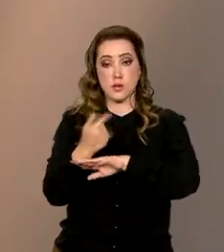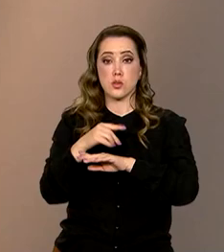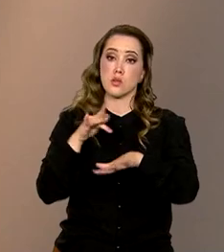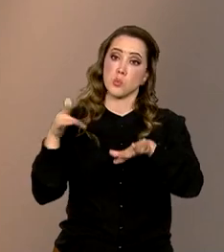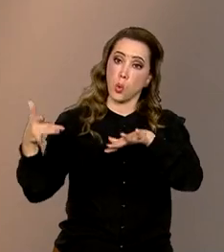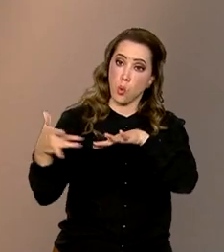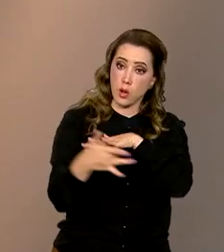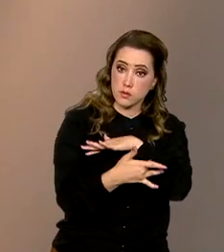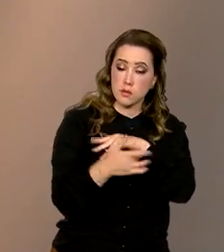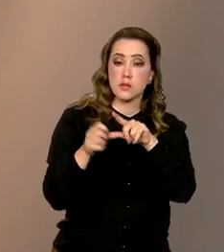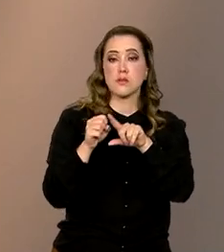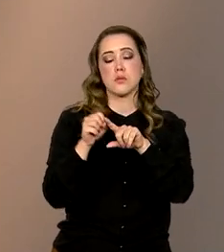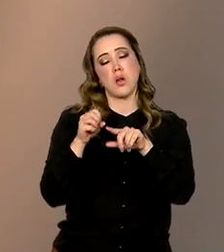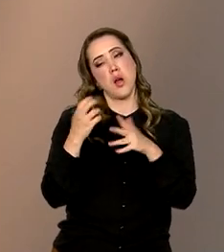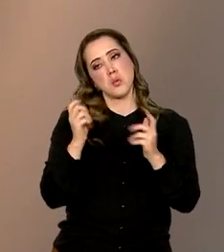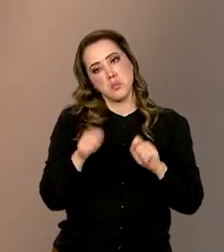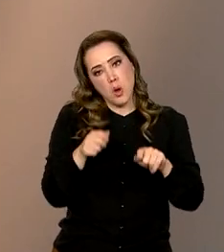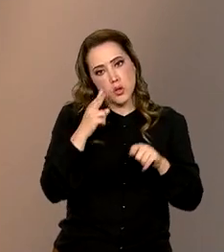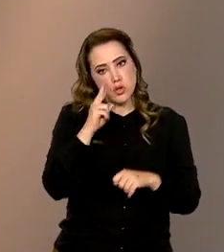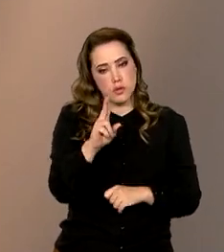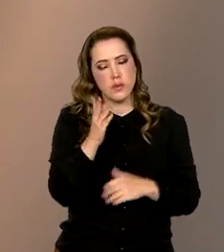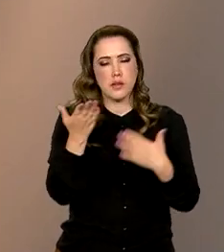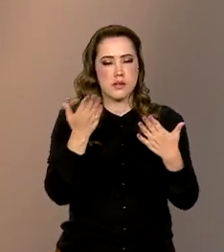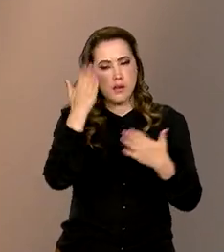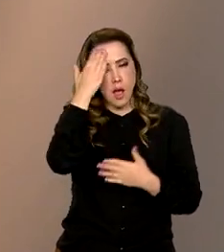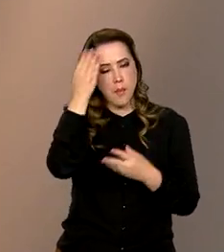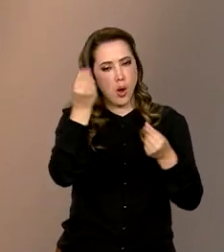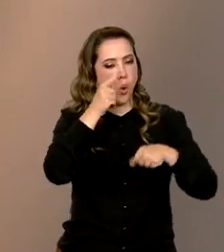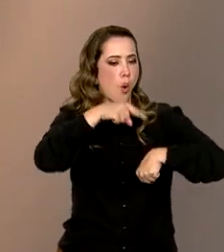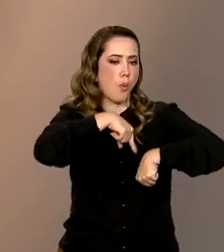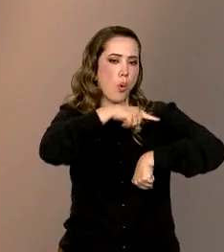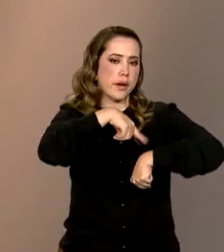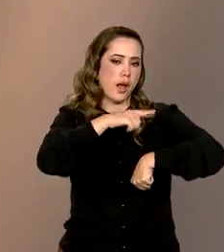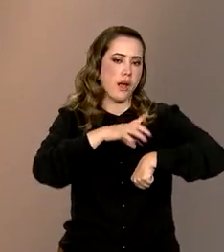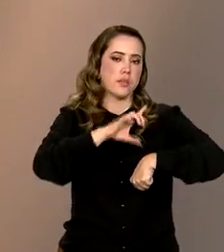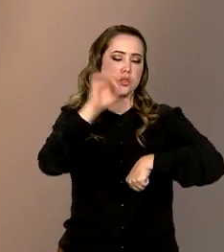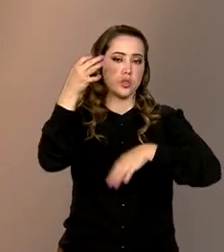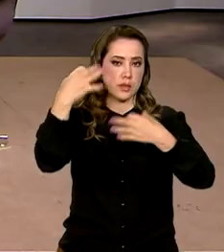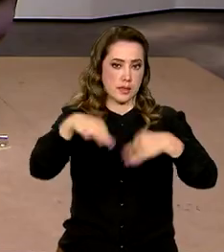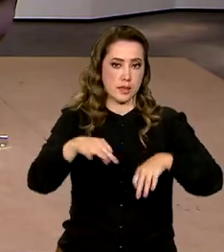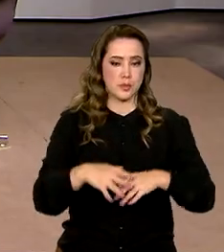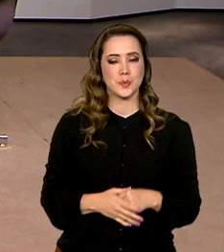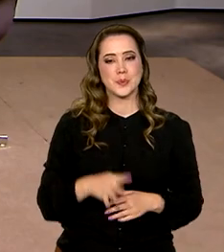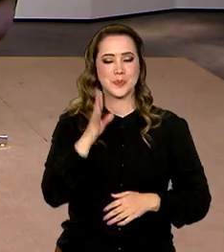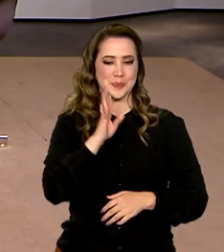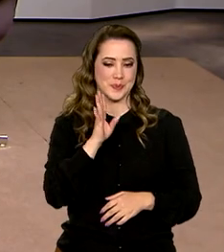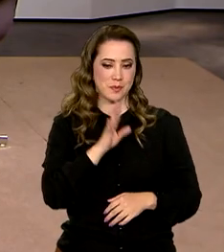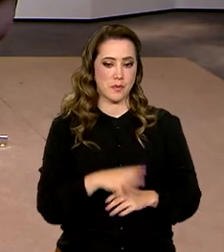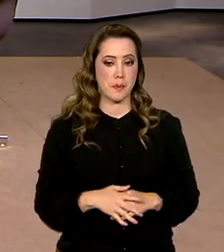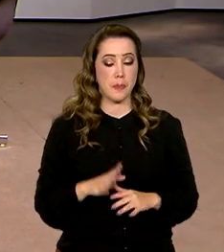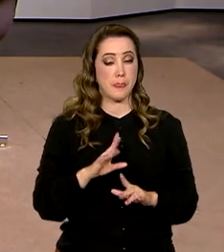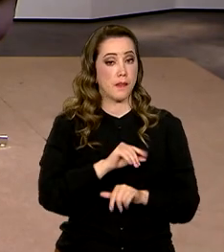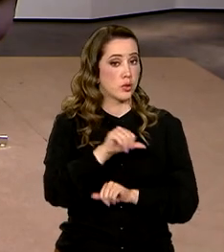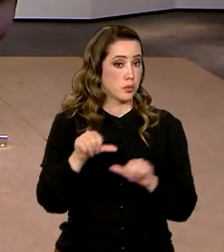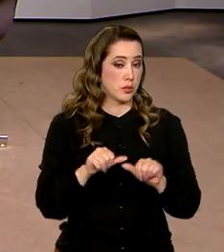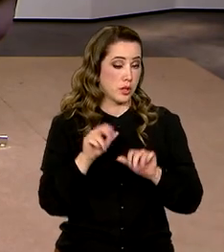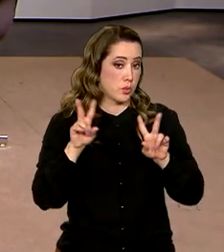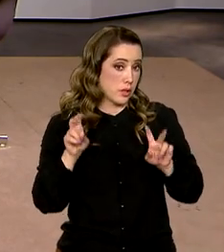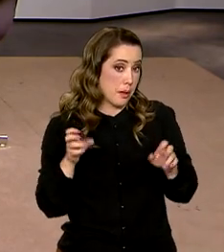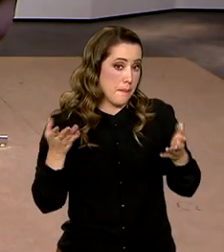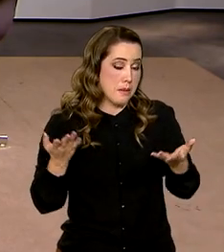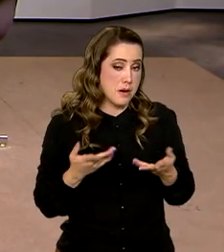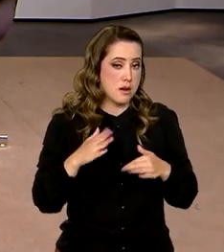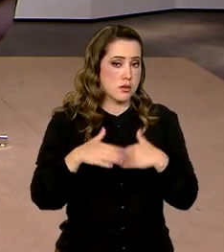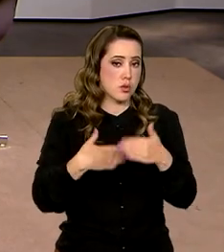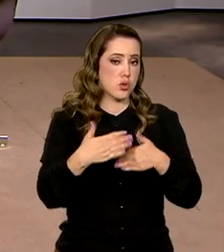sociais, que aí vai poder saber o funcionamento, horário, dia, tudo certinho. Muito bom. Agora a gente vai mudar um pouquinho de assunto, mas